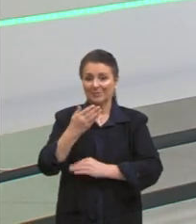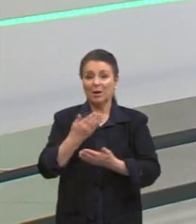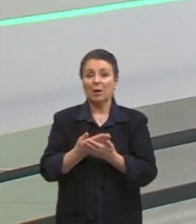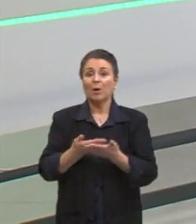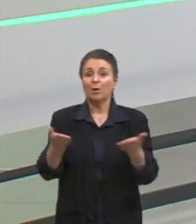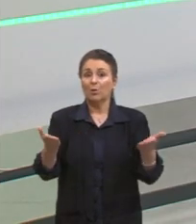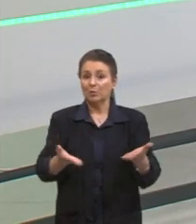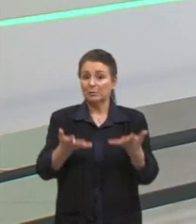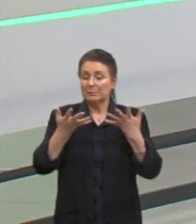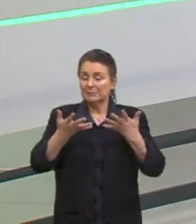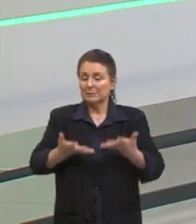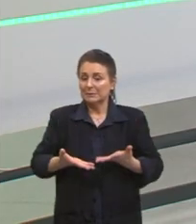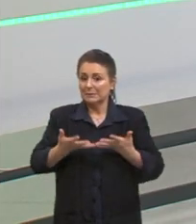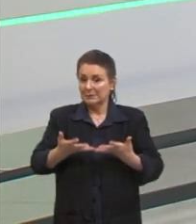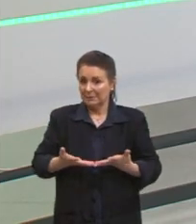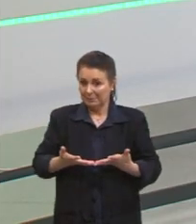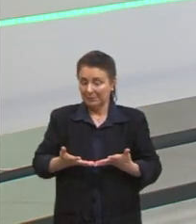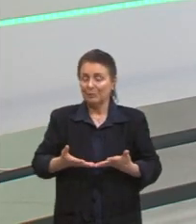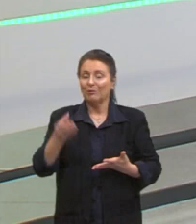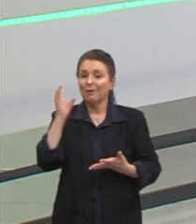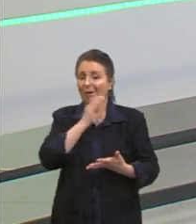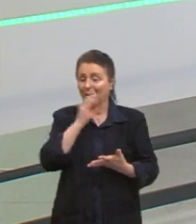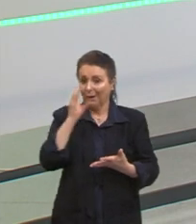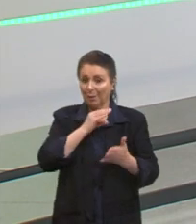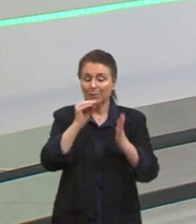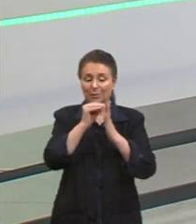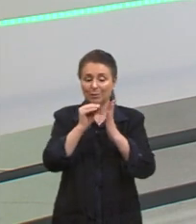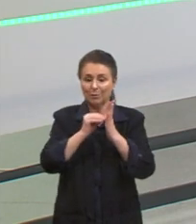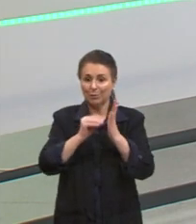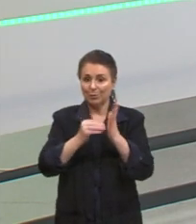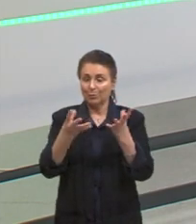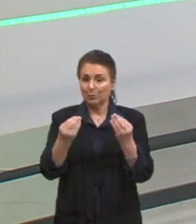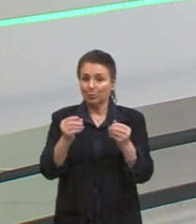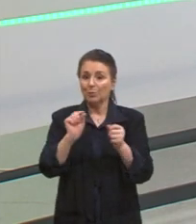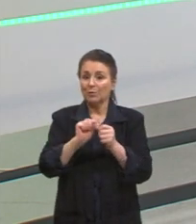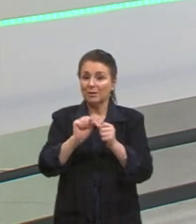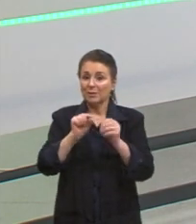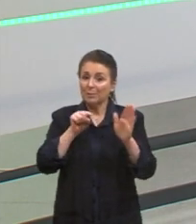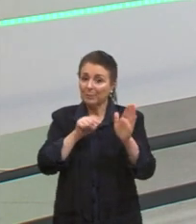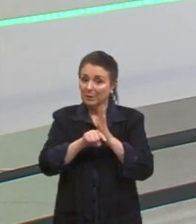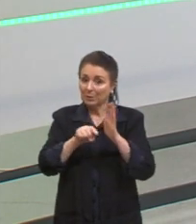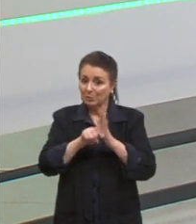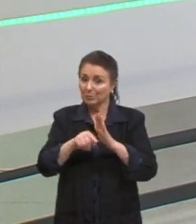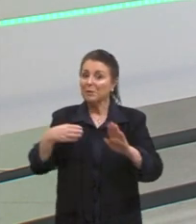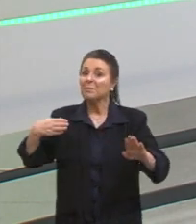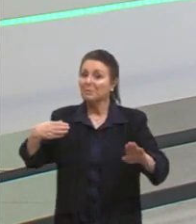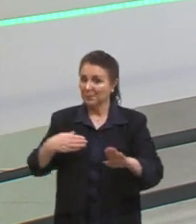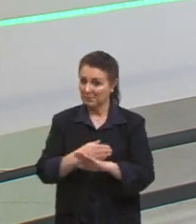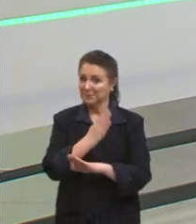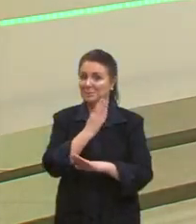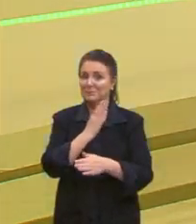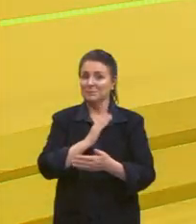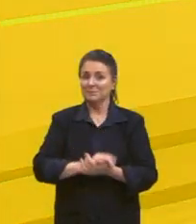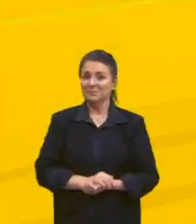tá, meninos e meninas, foi bem corrida. Façam as questões e partiu passar.